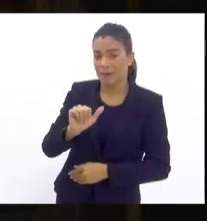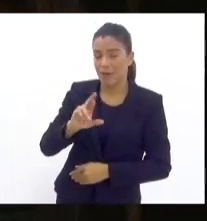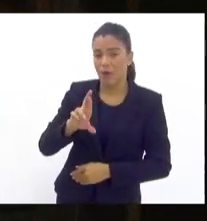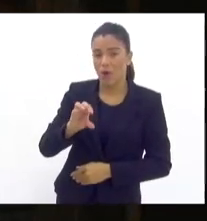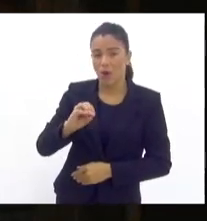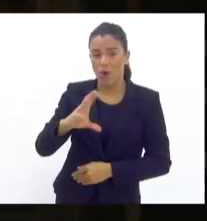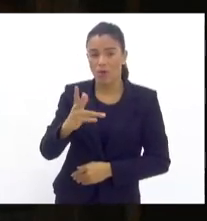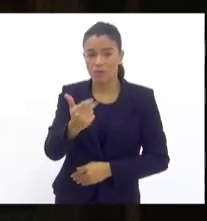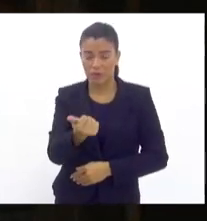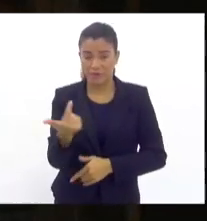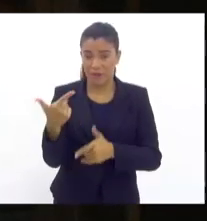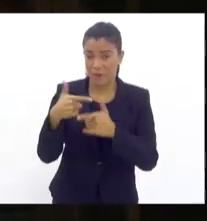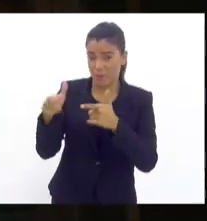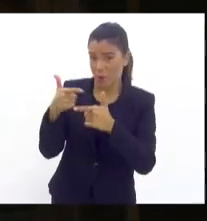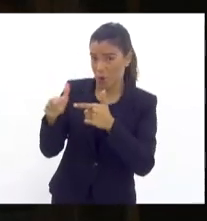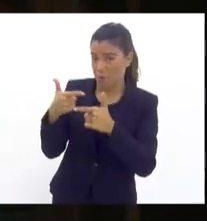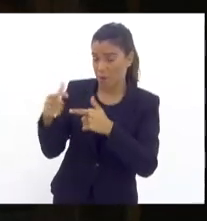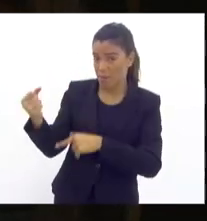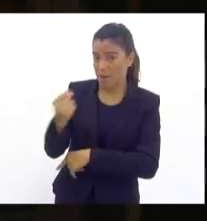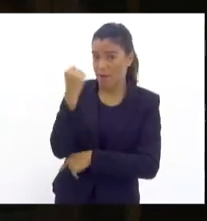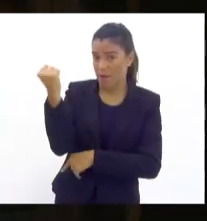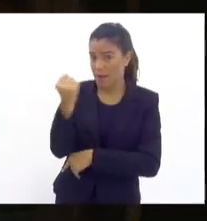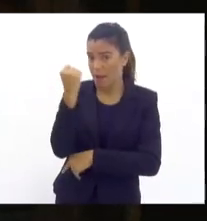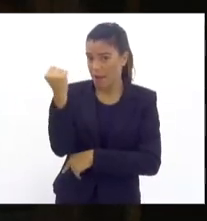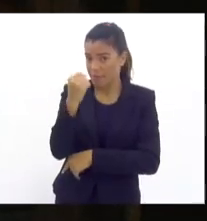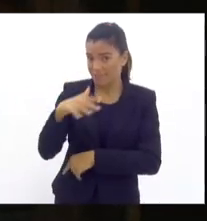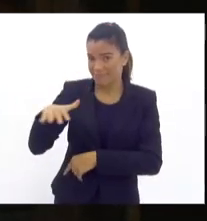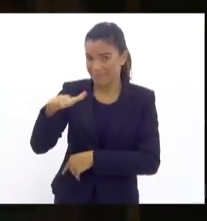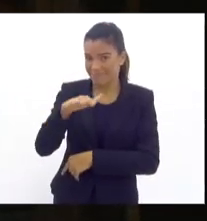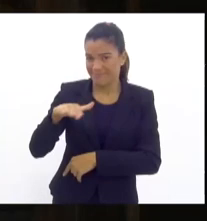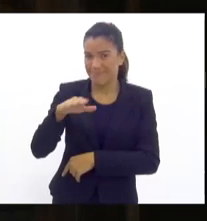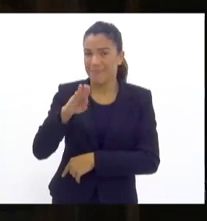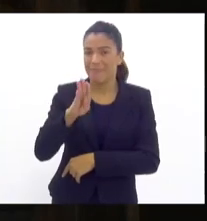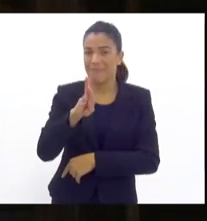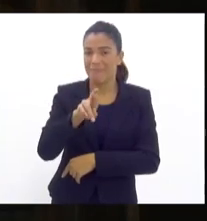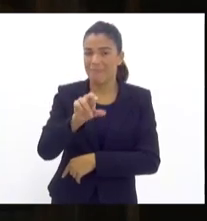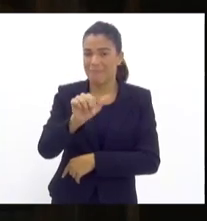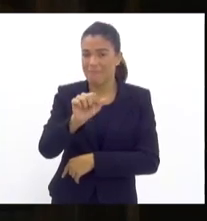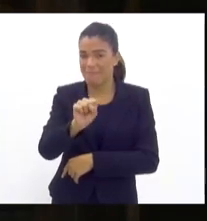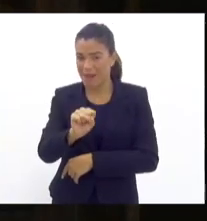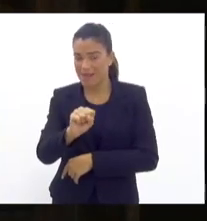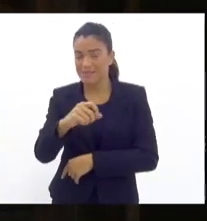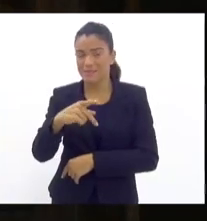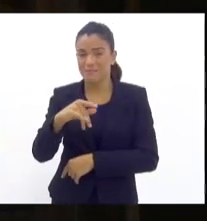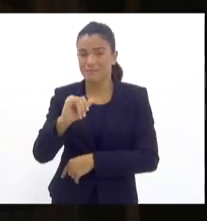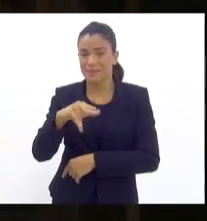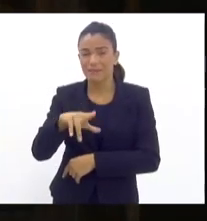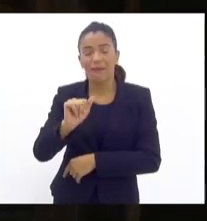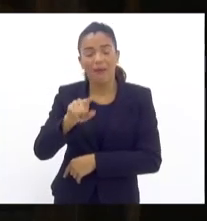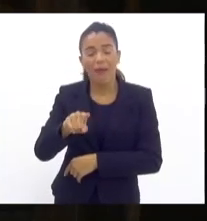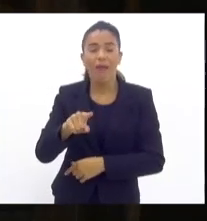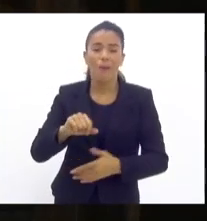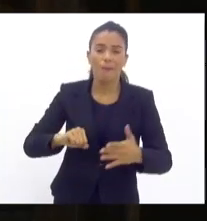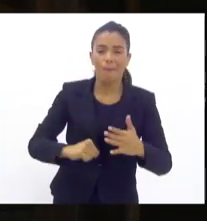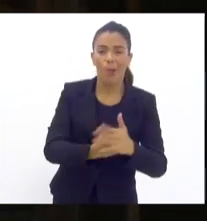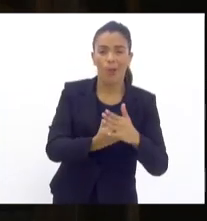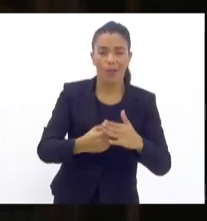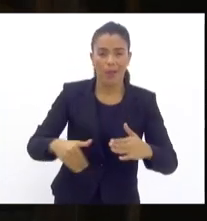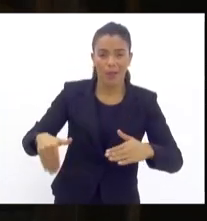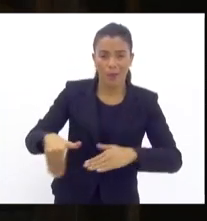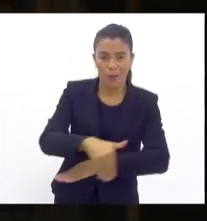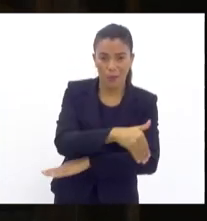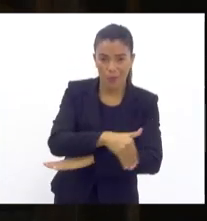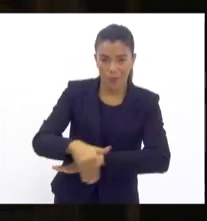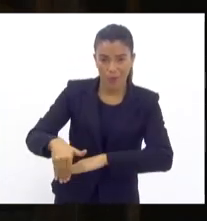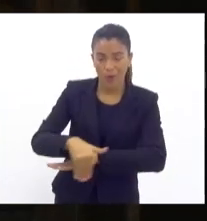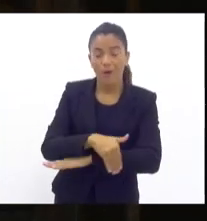que o problema crônico daquela região de Bar de Pina é a presença extensiva através das barricadas, eu queria analisar com os senhores os três